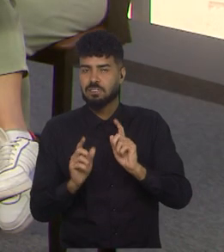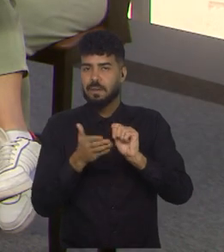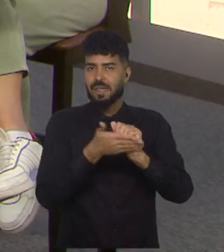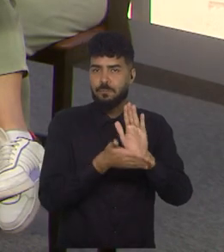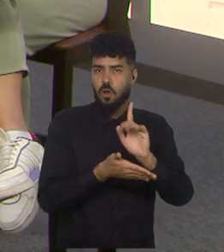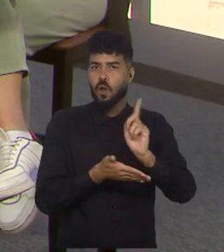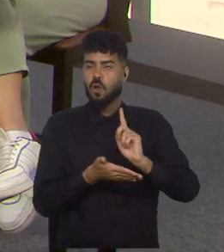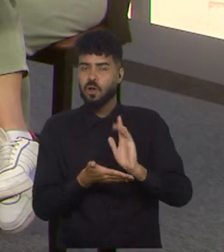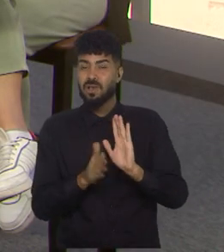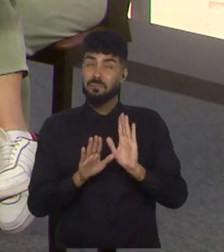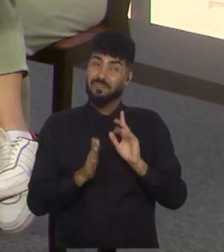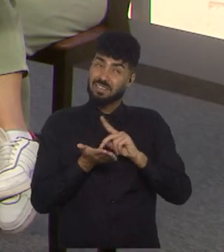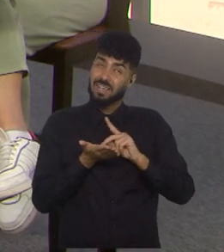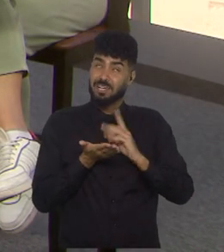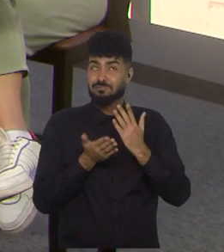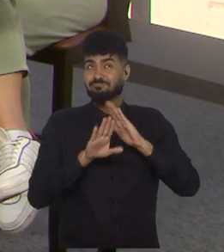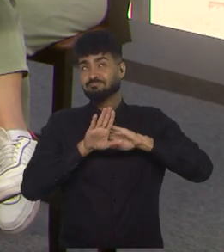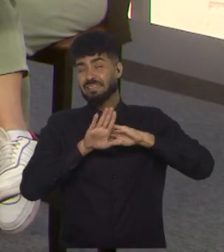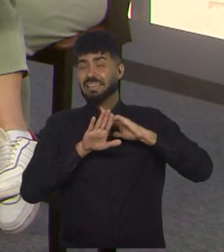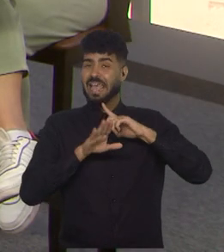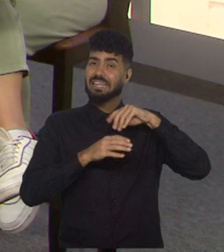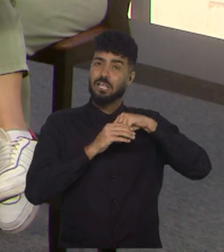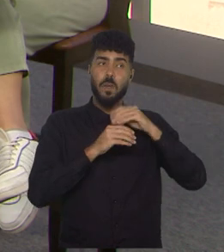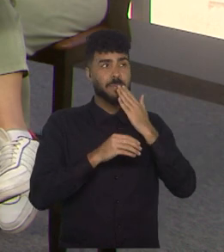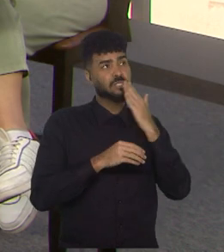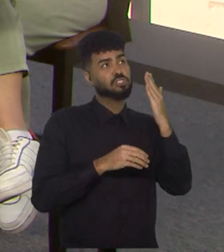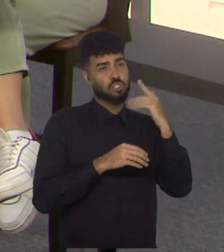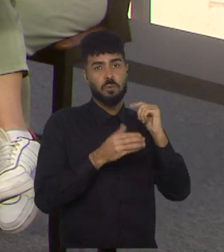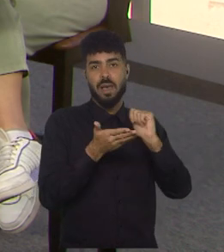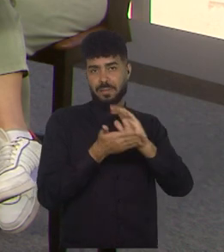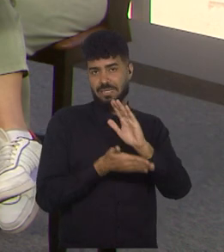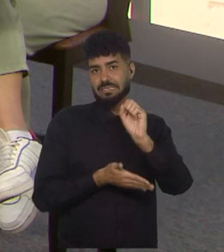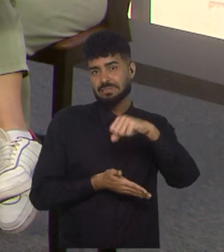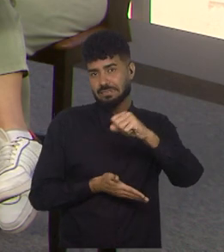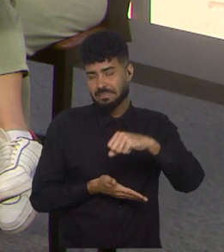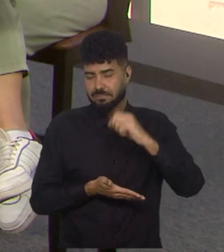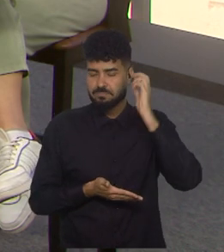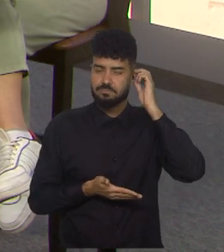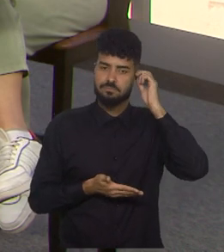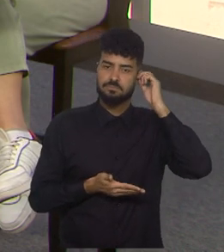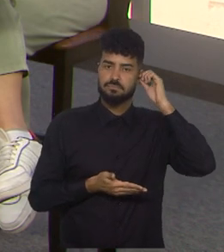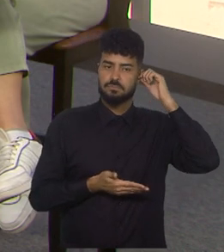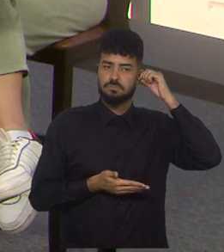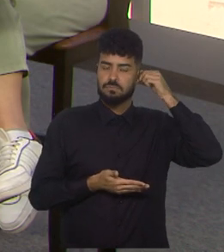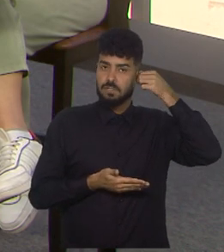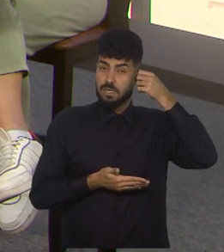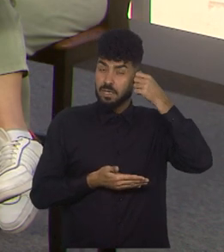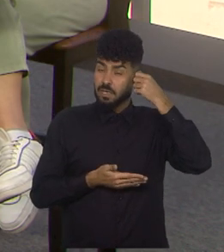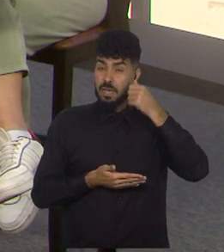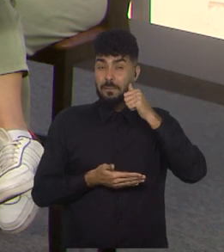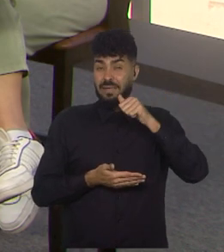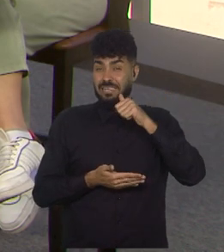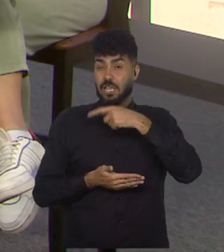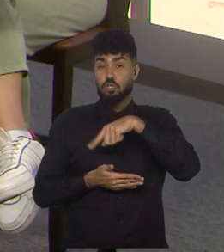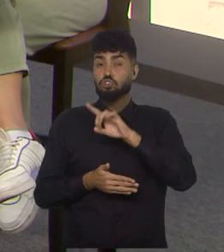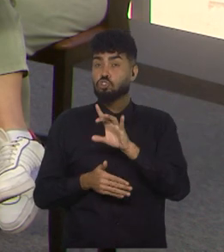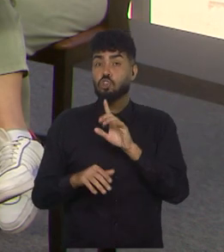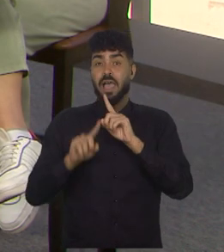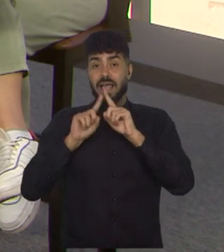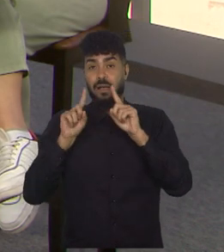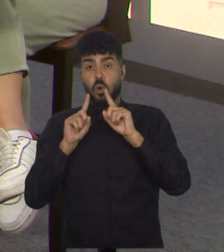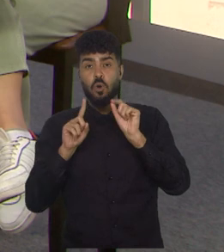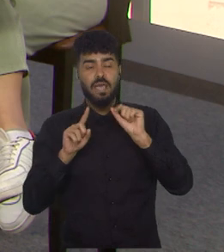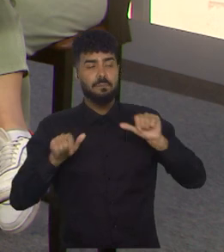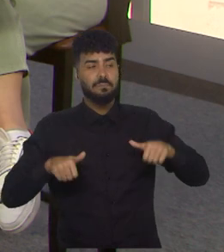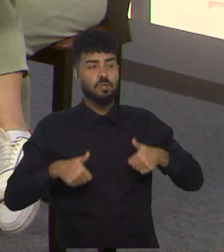o sentido. Oficialmente, a reclamação delas é por melhoria, né? Melhoria